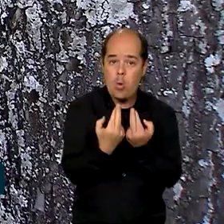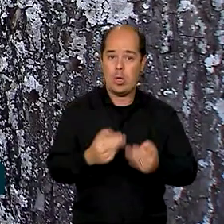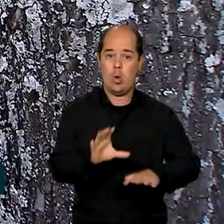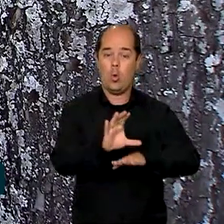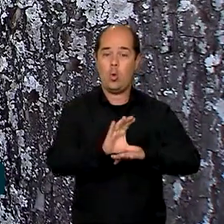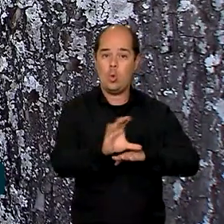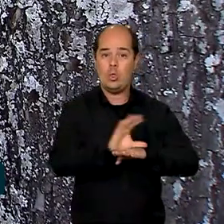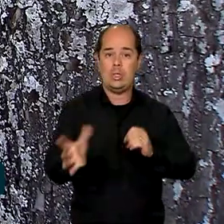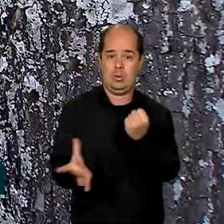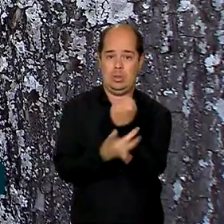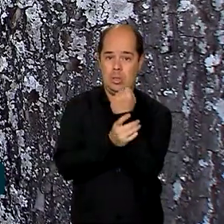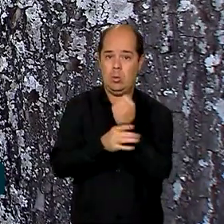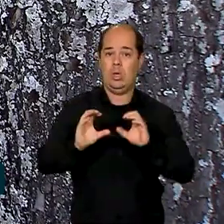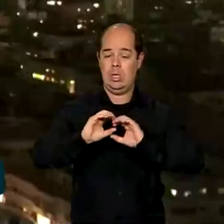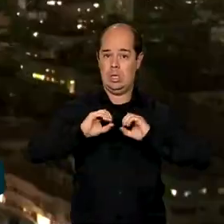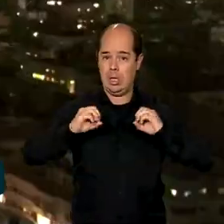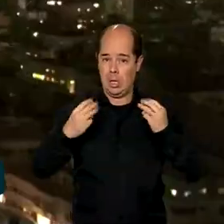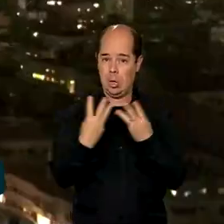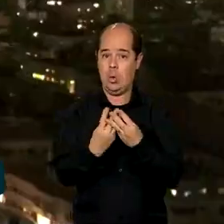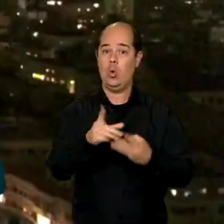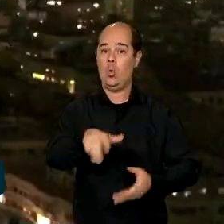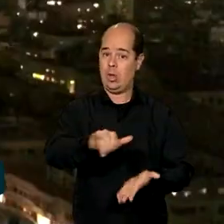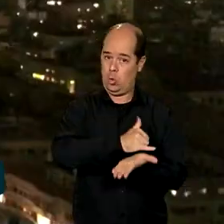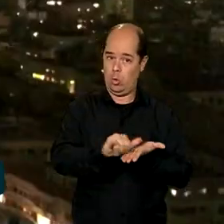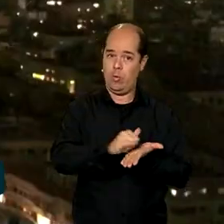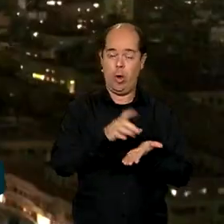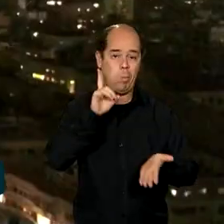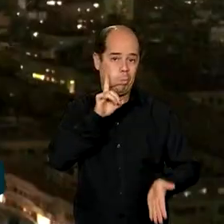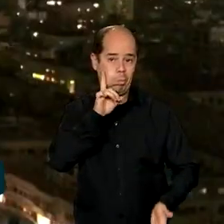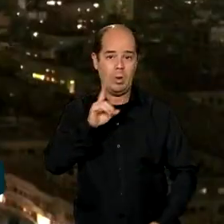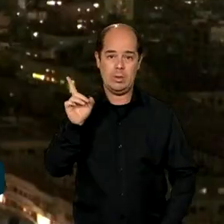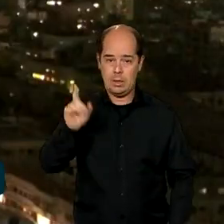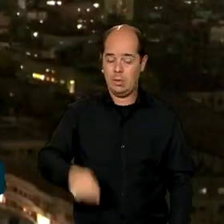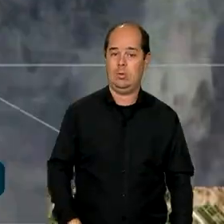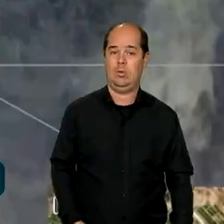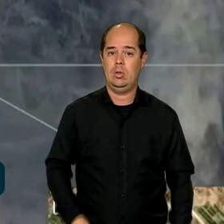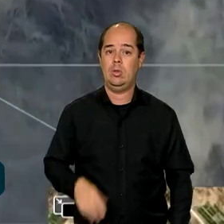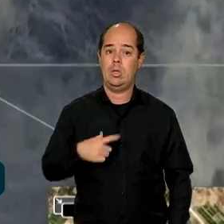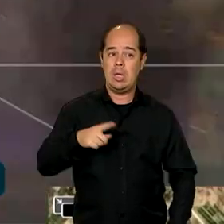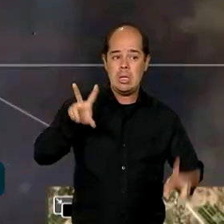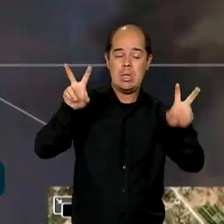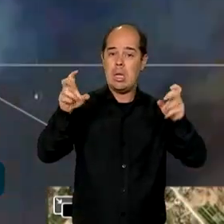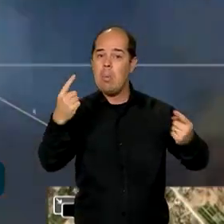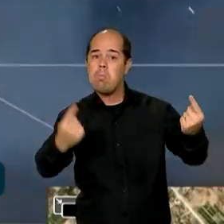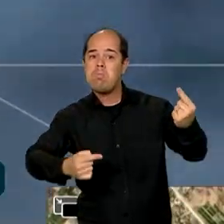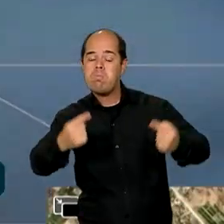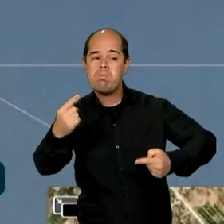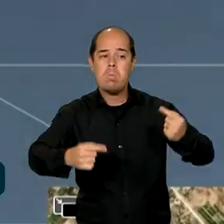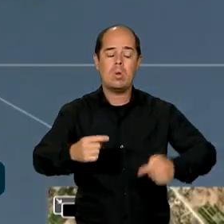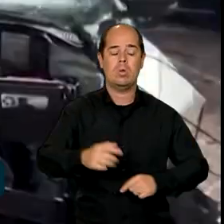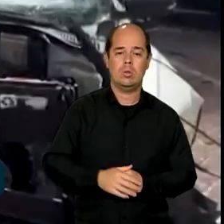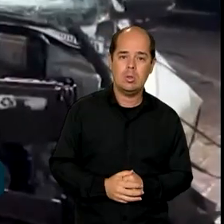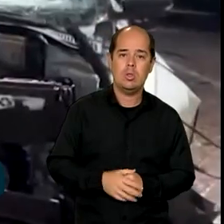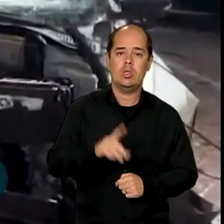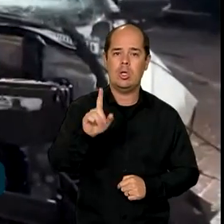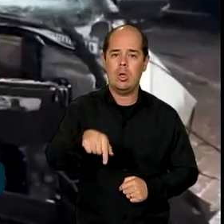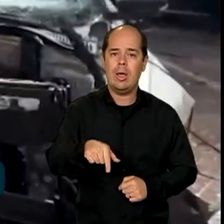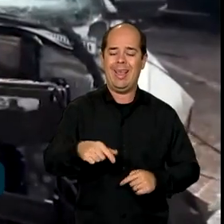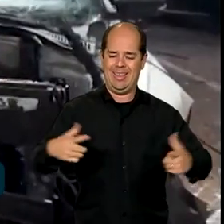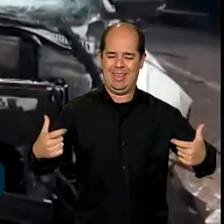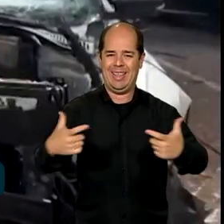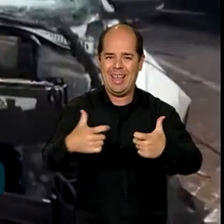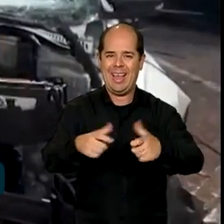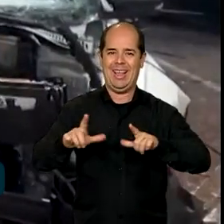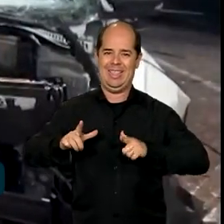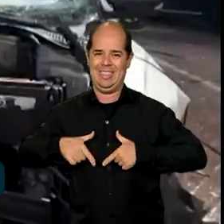Conselho de Segurança da ONU, que vai discutir a situação do conflito entre Israel e o grupo extremista palestino